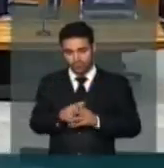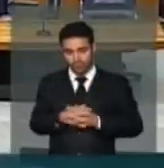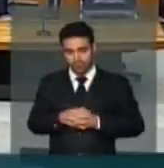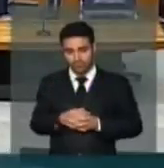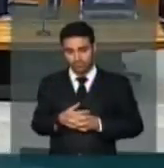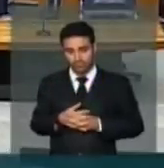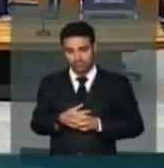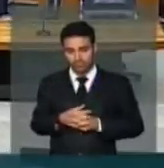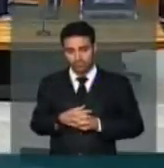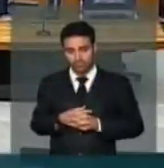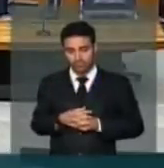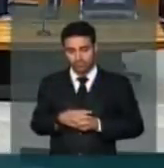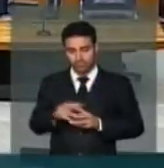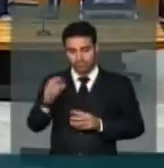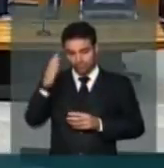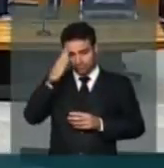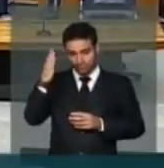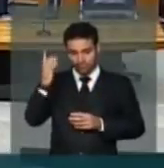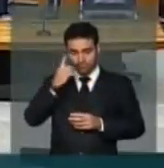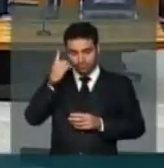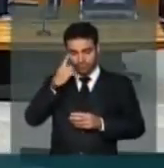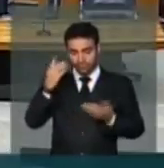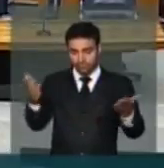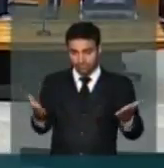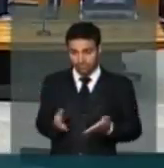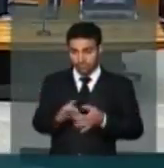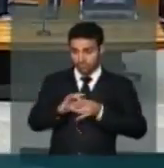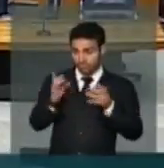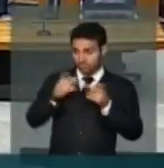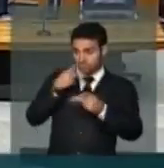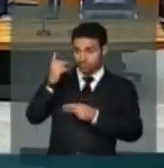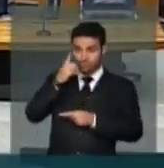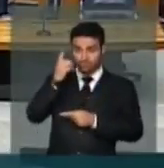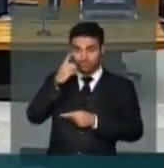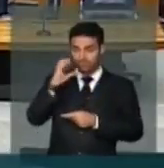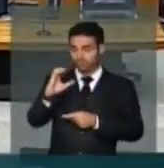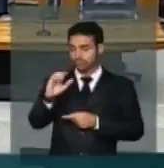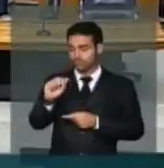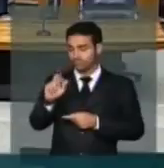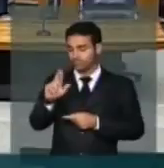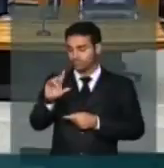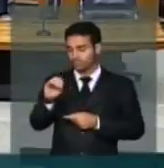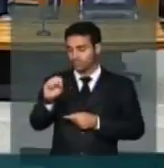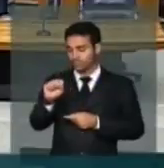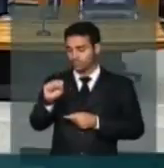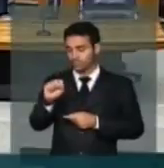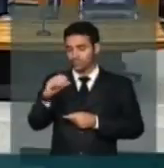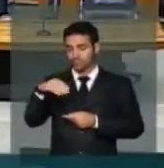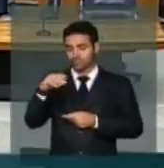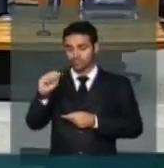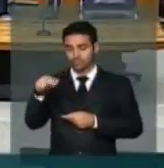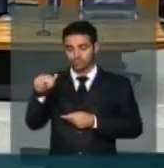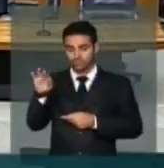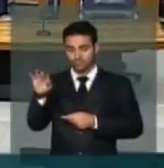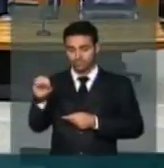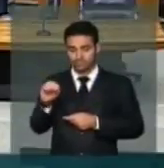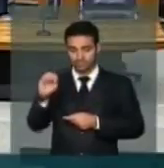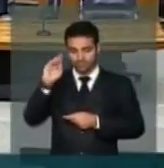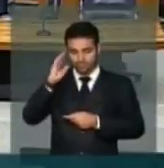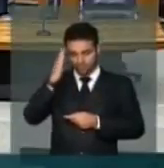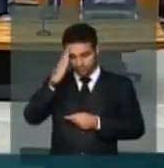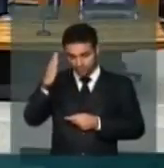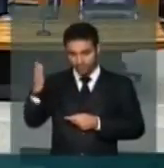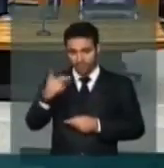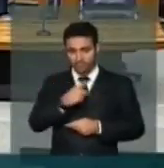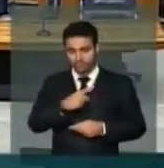Muito obrigado, novo deputado. Passa a palavra agora ao deputado Carlos Manato. Muito obrigado,